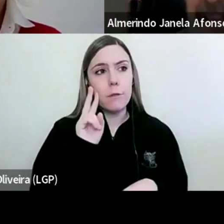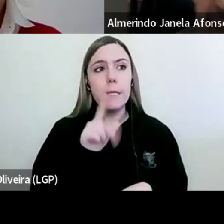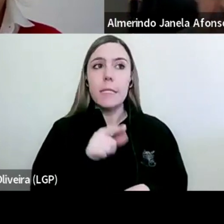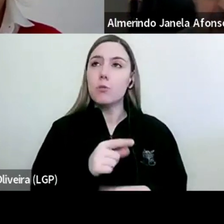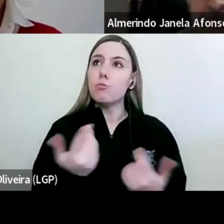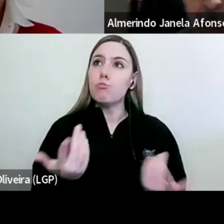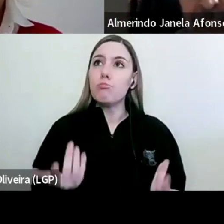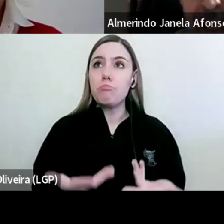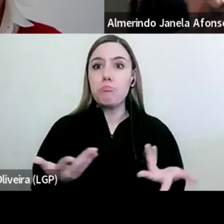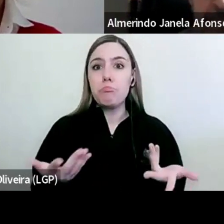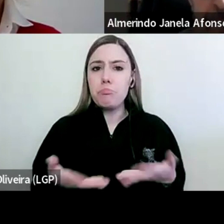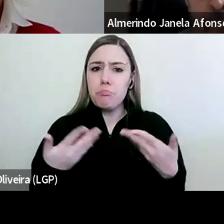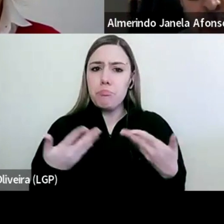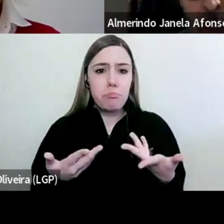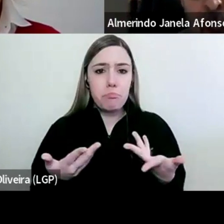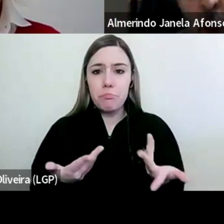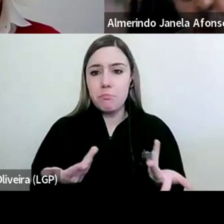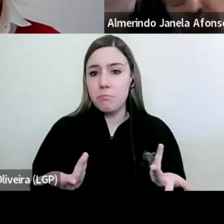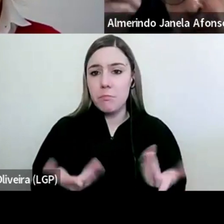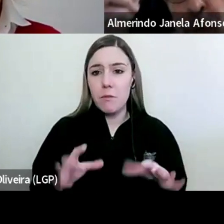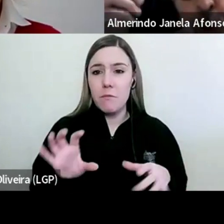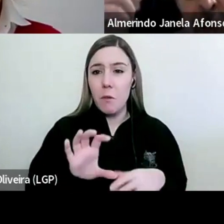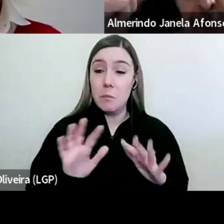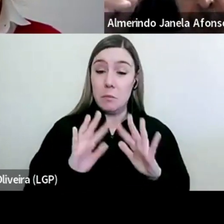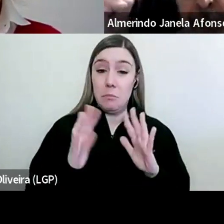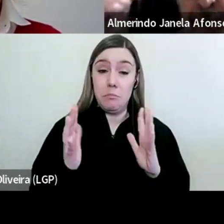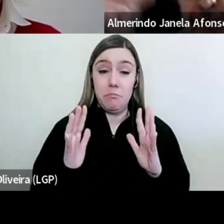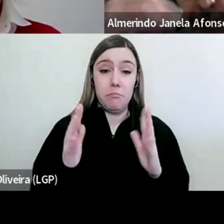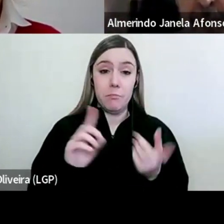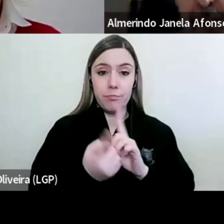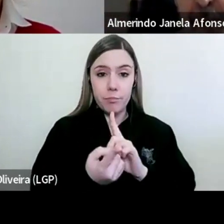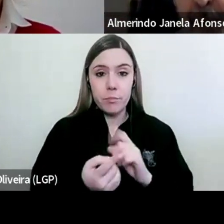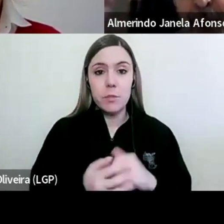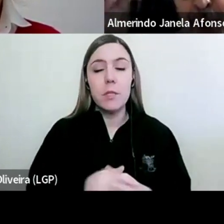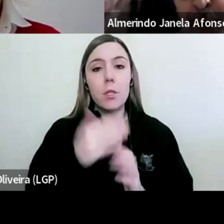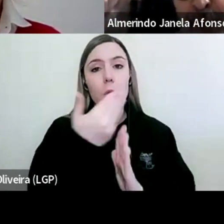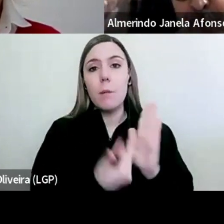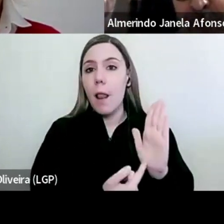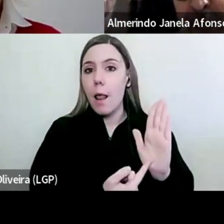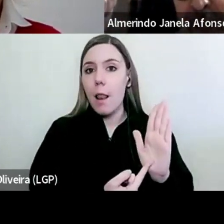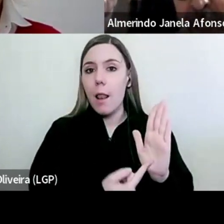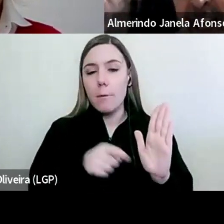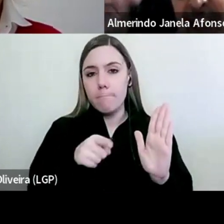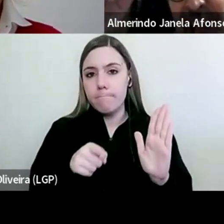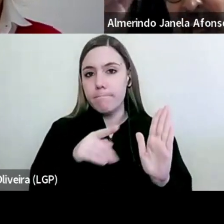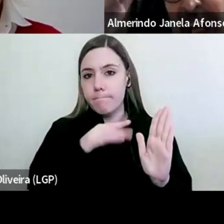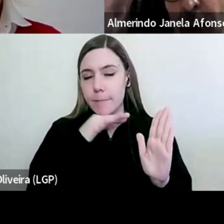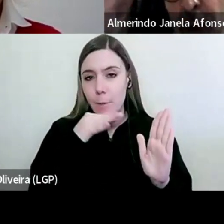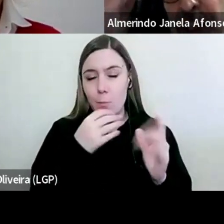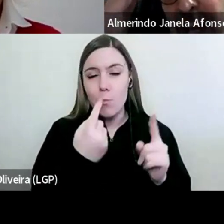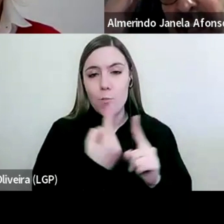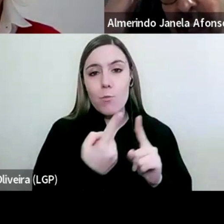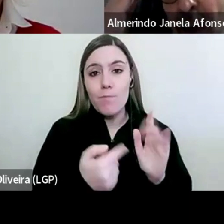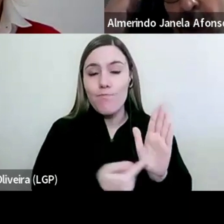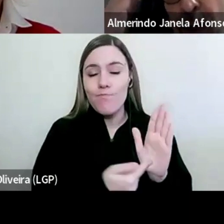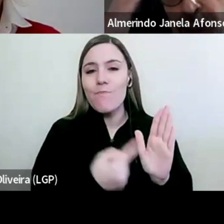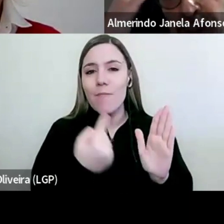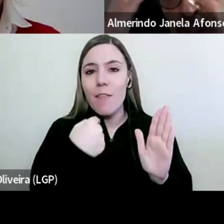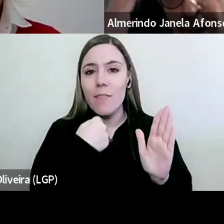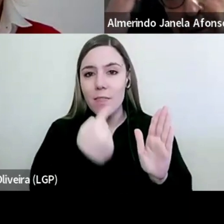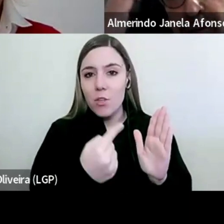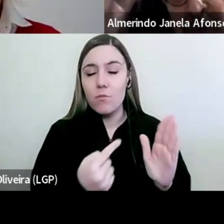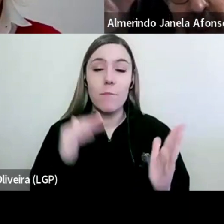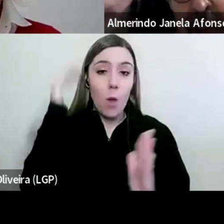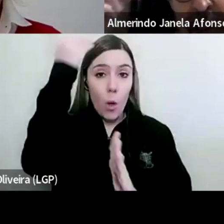ambiguidade. No mesmo documento, isto é muito curioso, em que já era considerada a nova